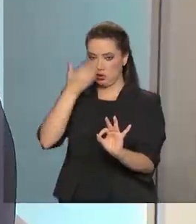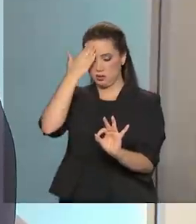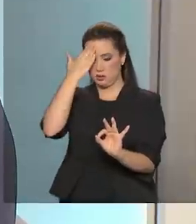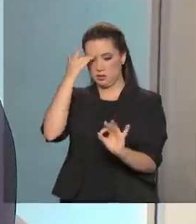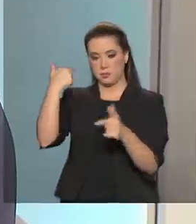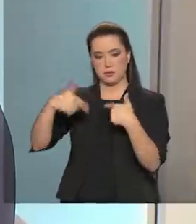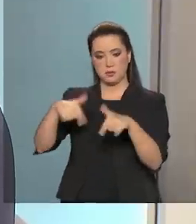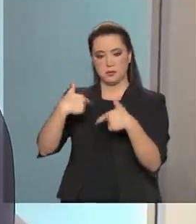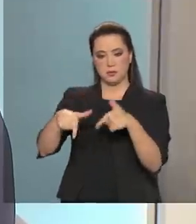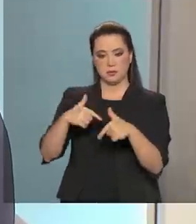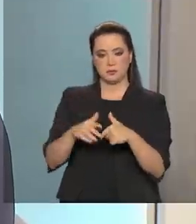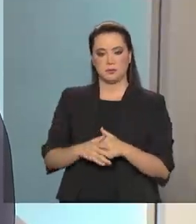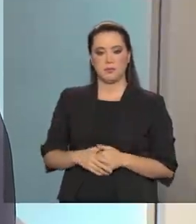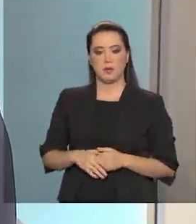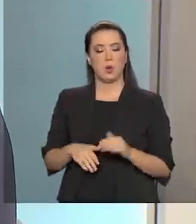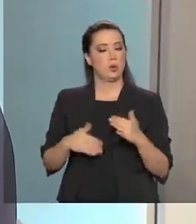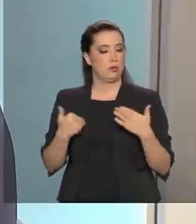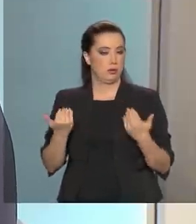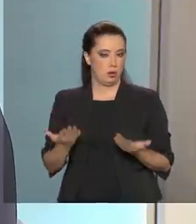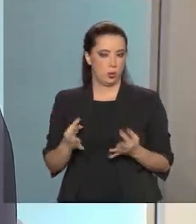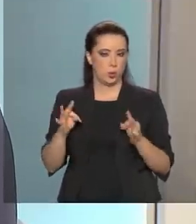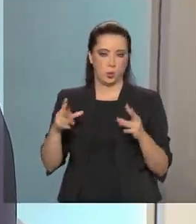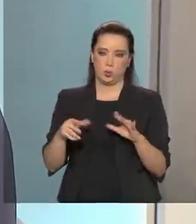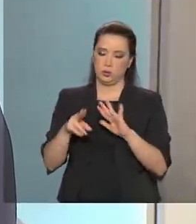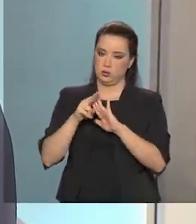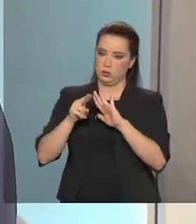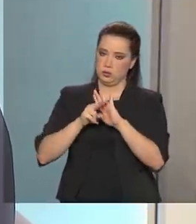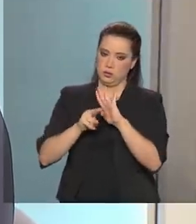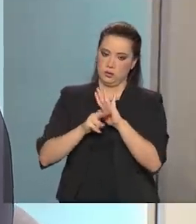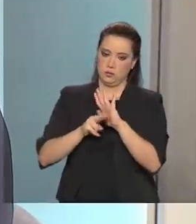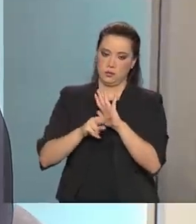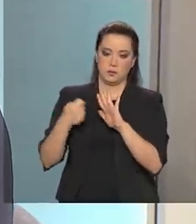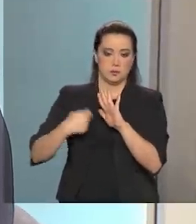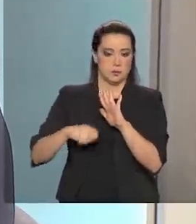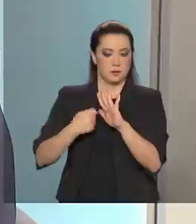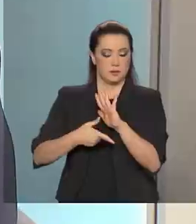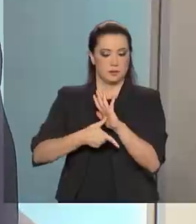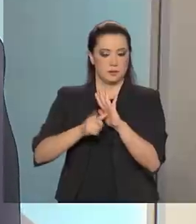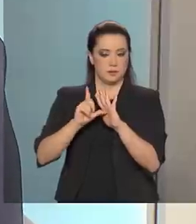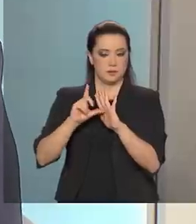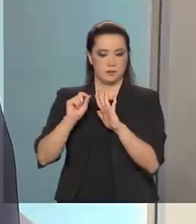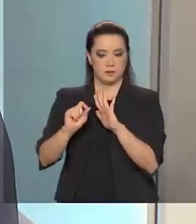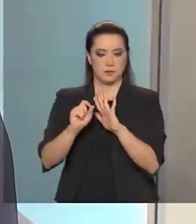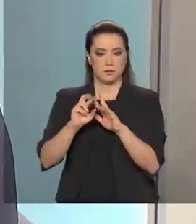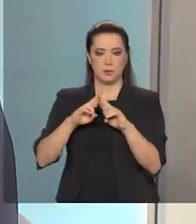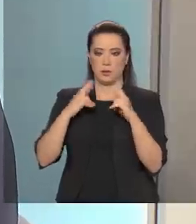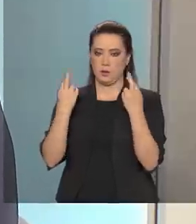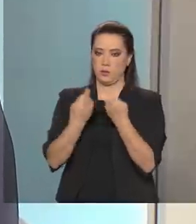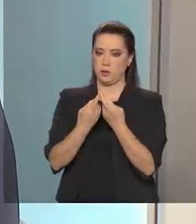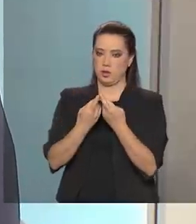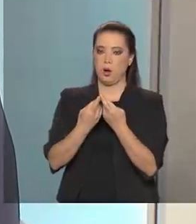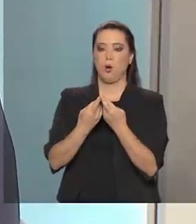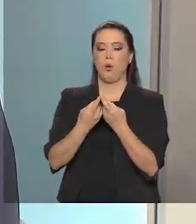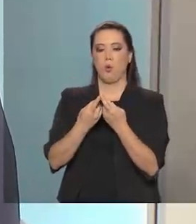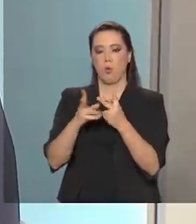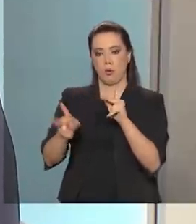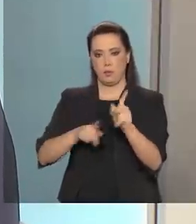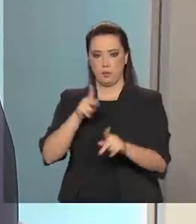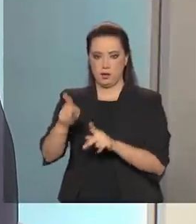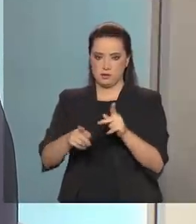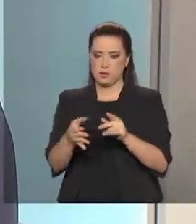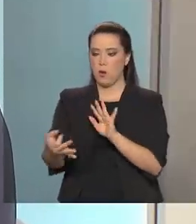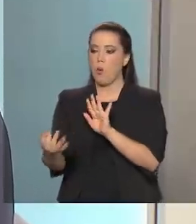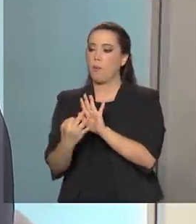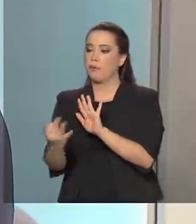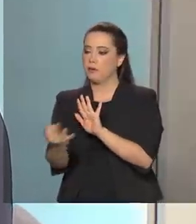qualquer regulamentação, ela é antecedida de uma audiência pública, de uma consulta pública